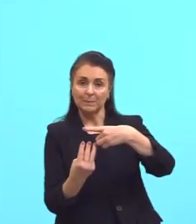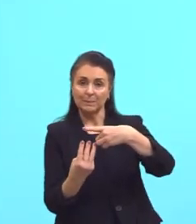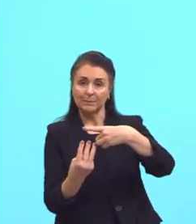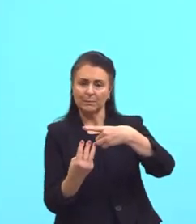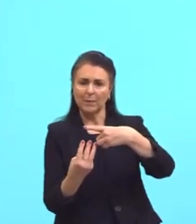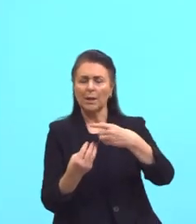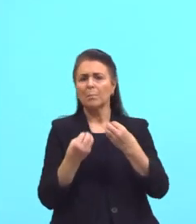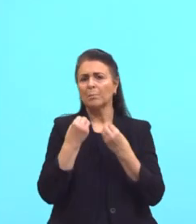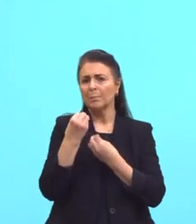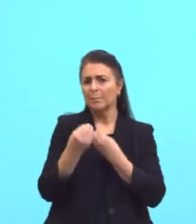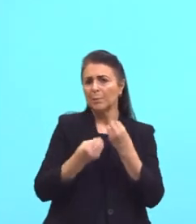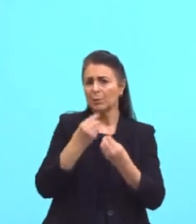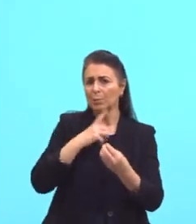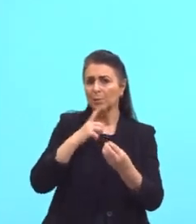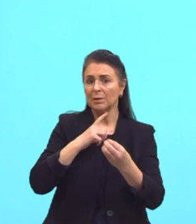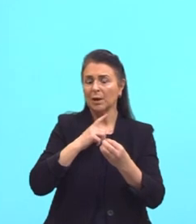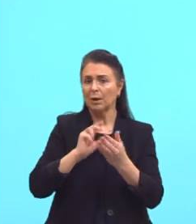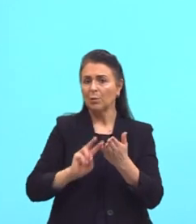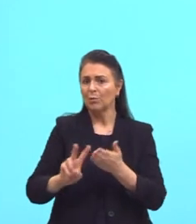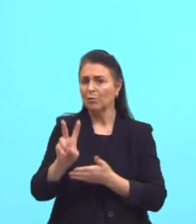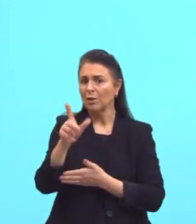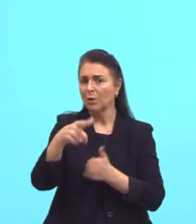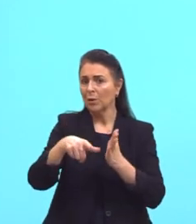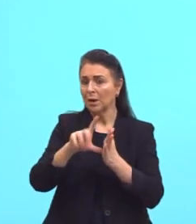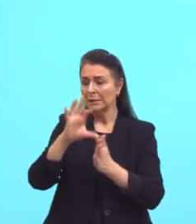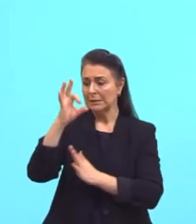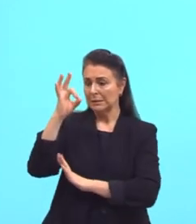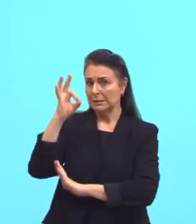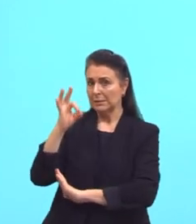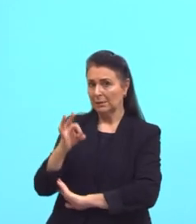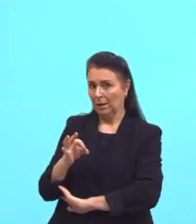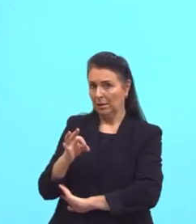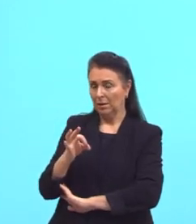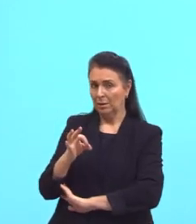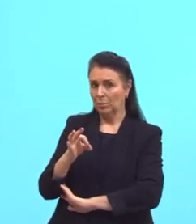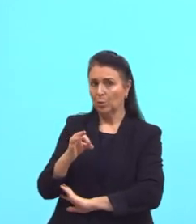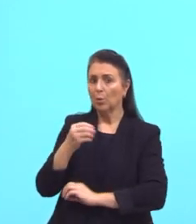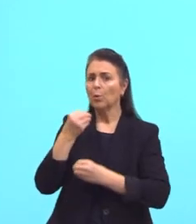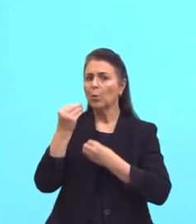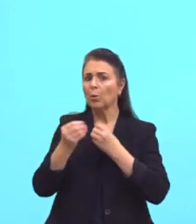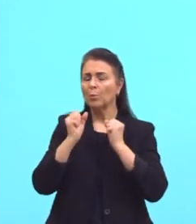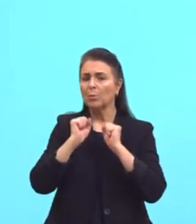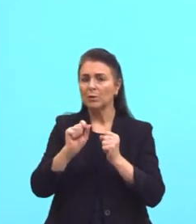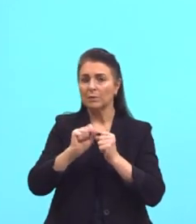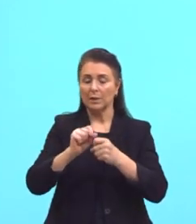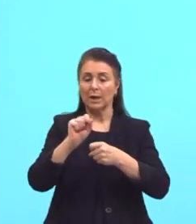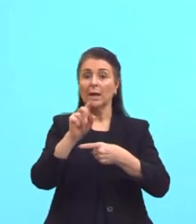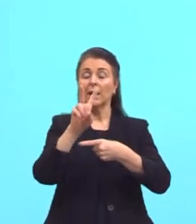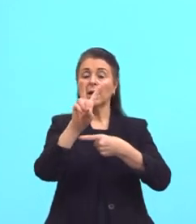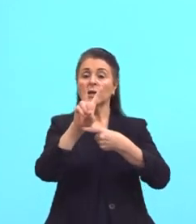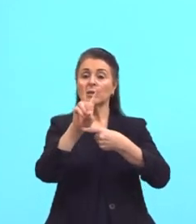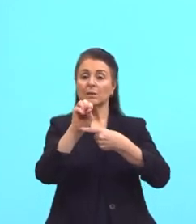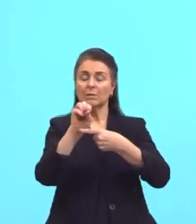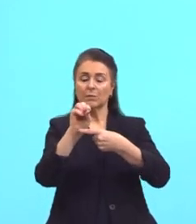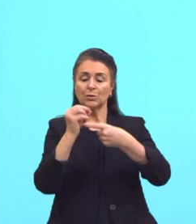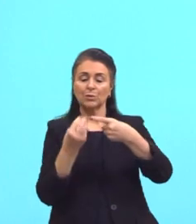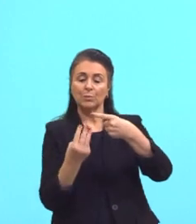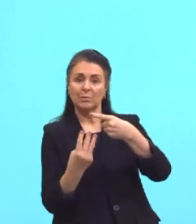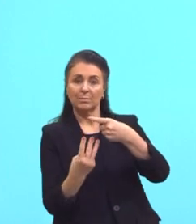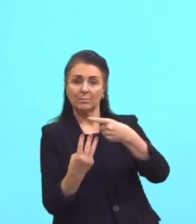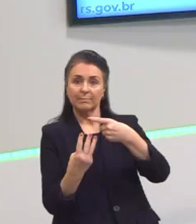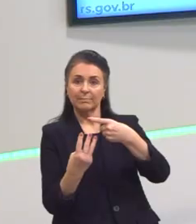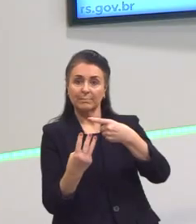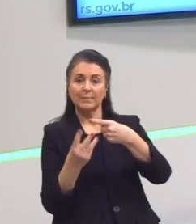Mas, como aqui eu já tinha um valor ali exato, o que dá para a gente fazer também? Dividir o 20 por 3 para ter o